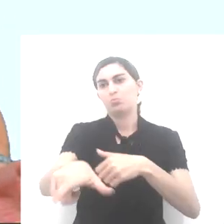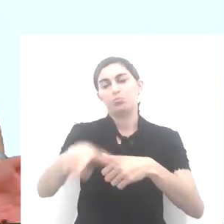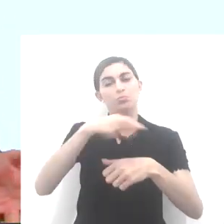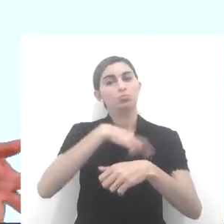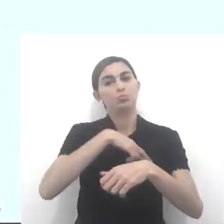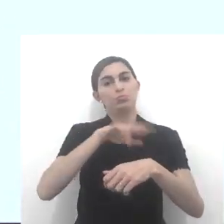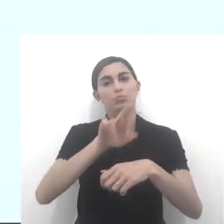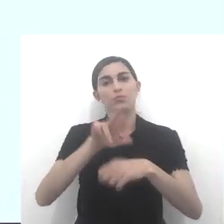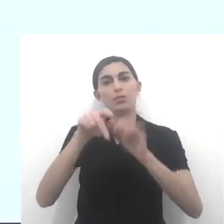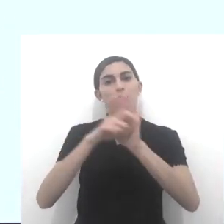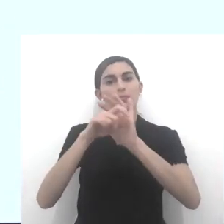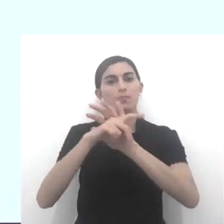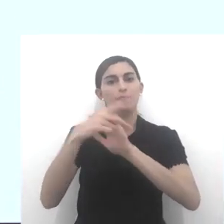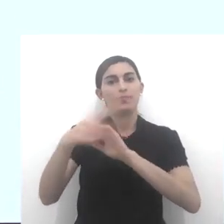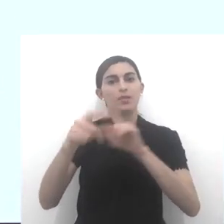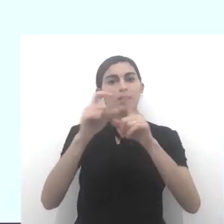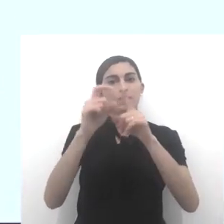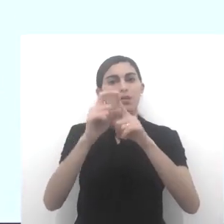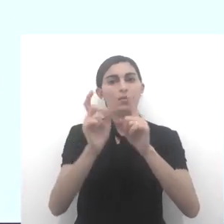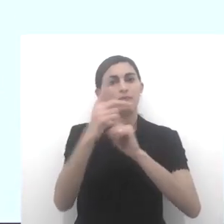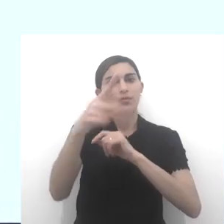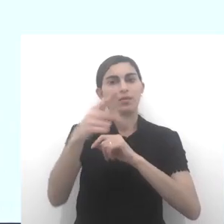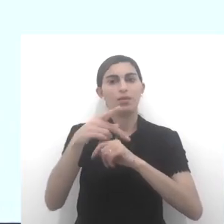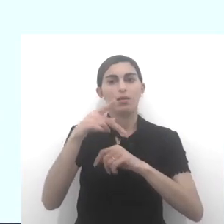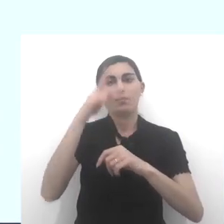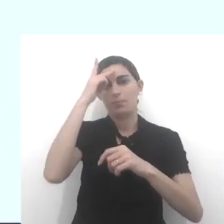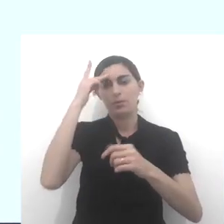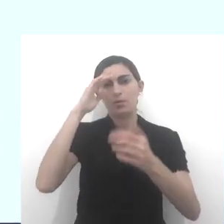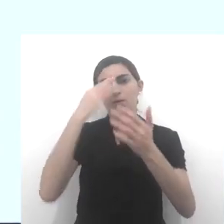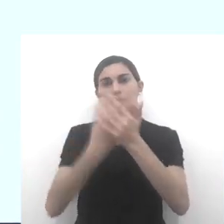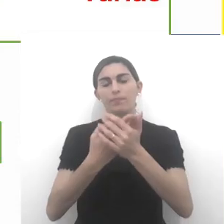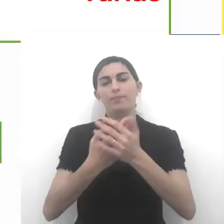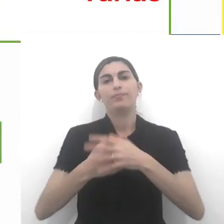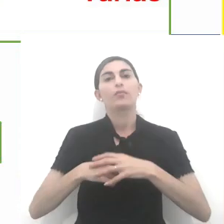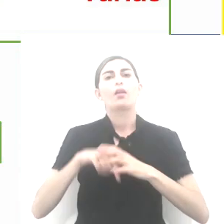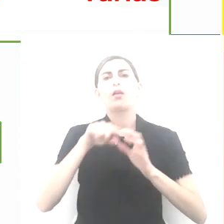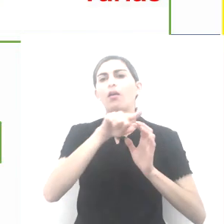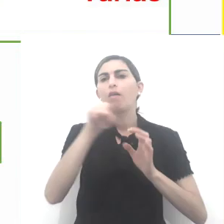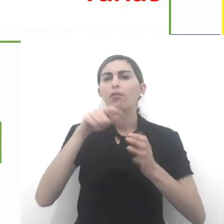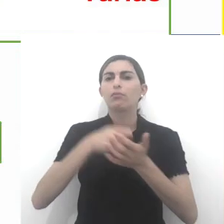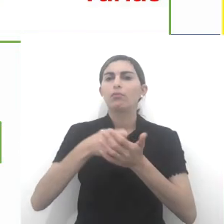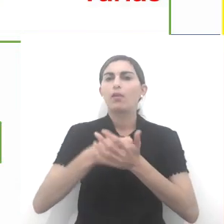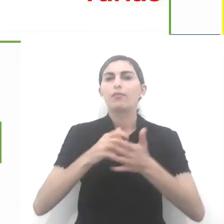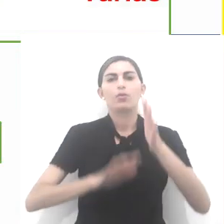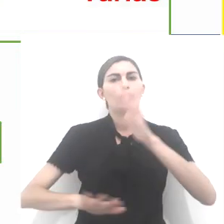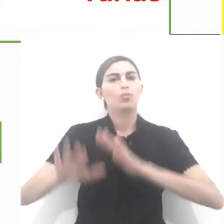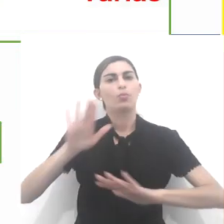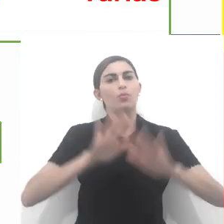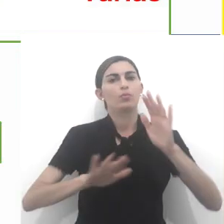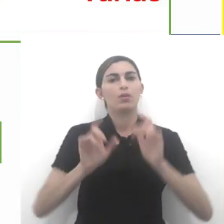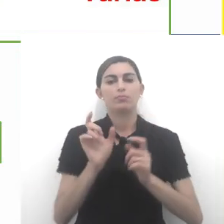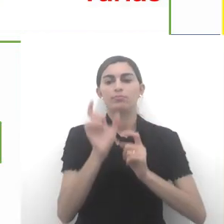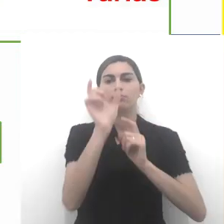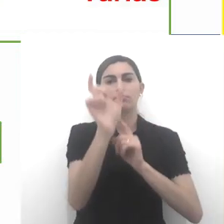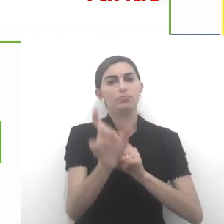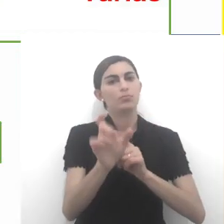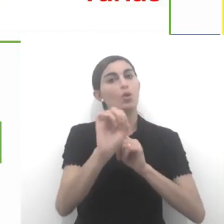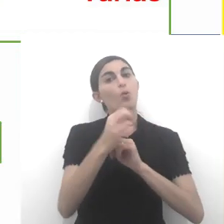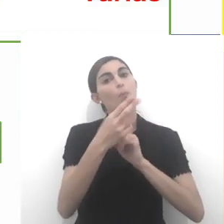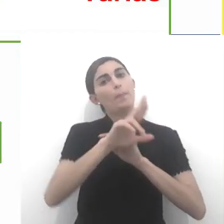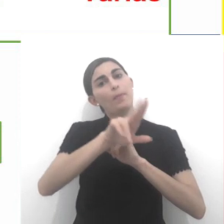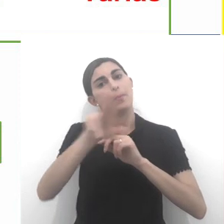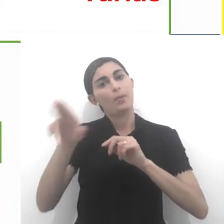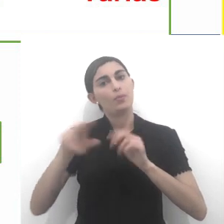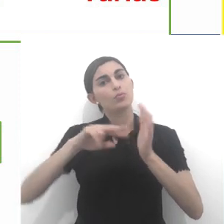religião. Então, a palavra dele para o fiel. Então, vejamos adiante. Eles devem ter cuidado com a palavra ou